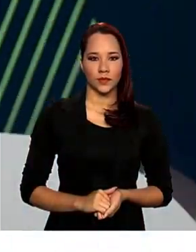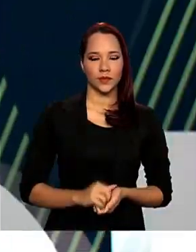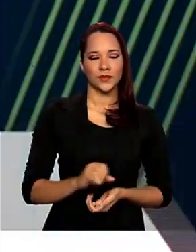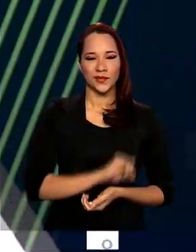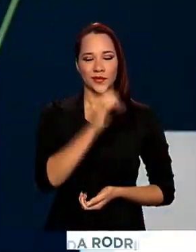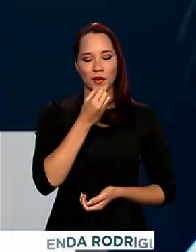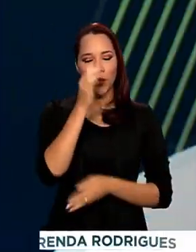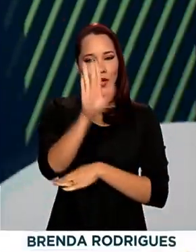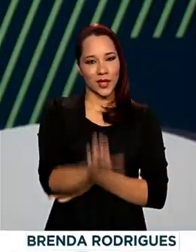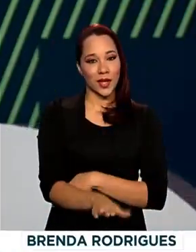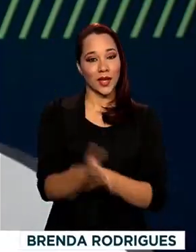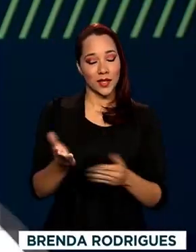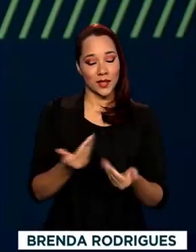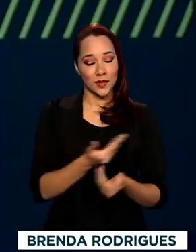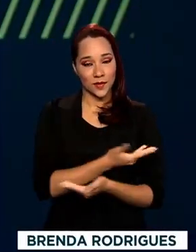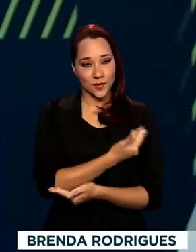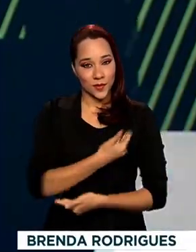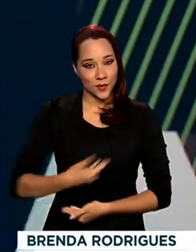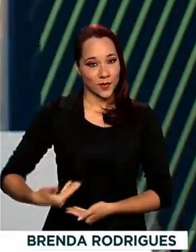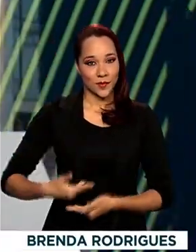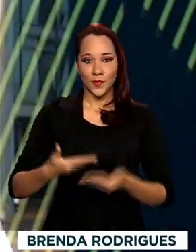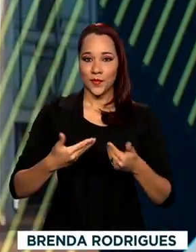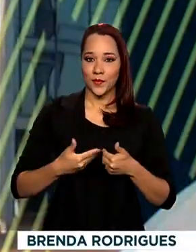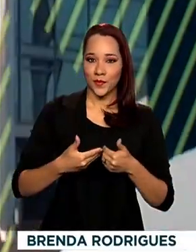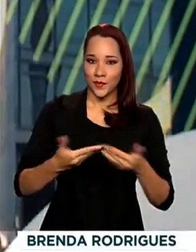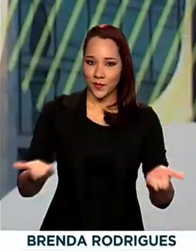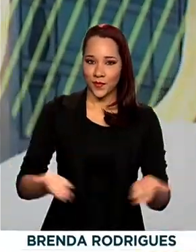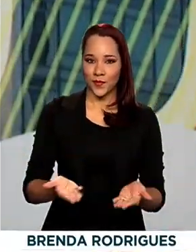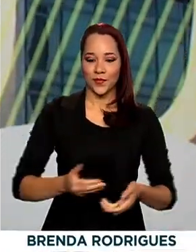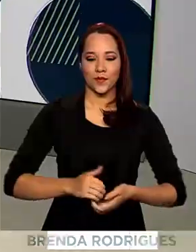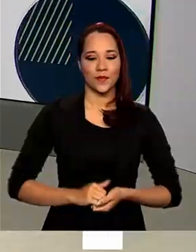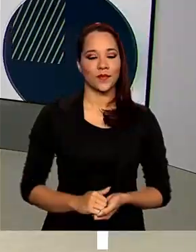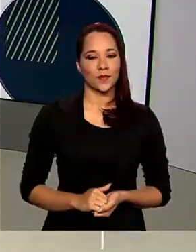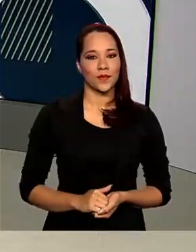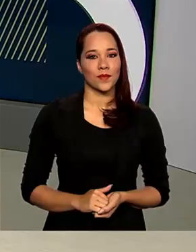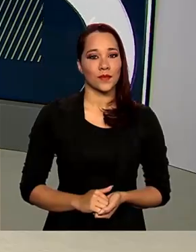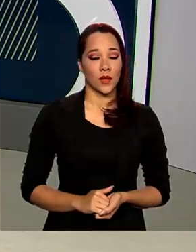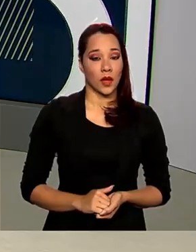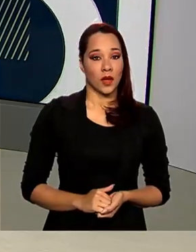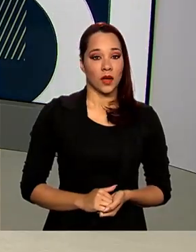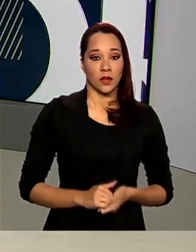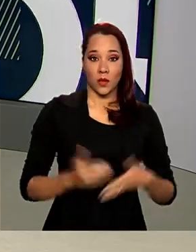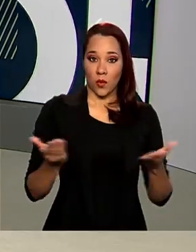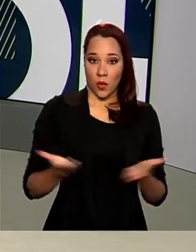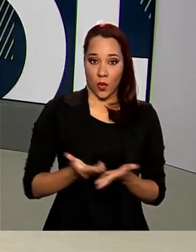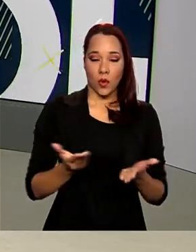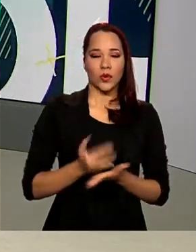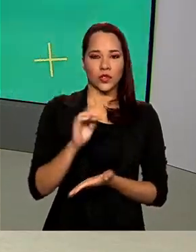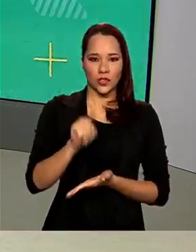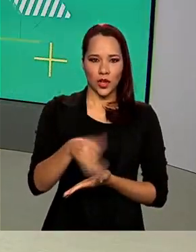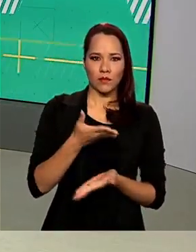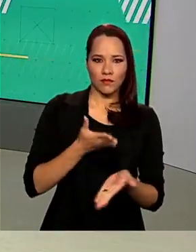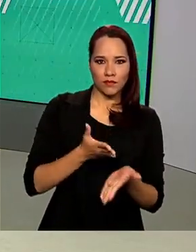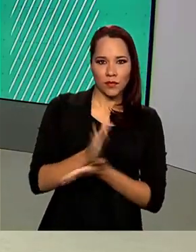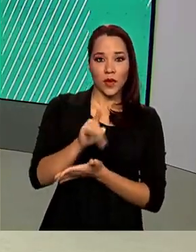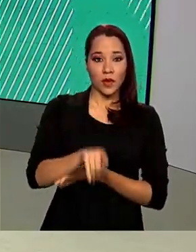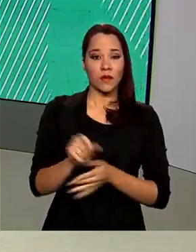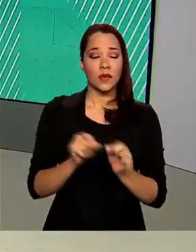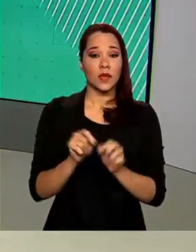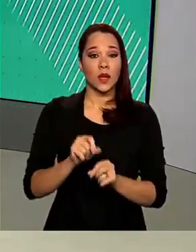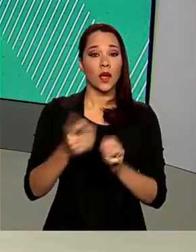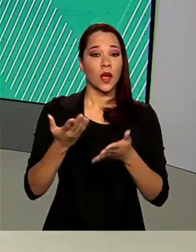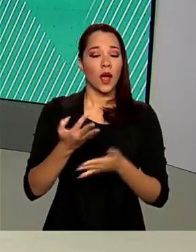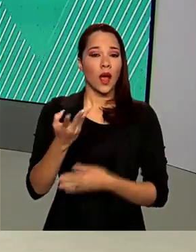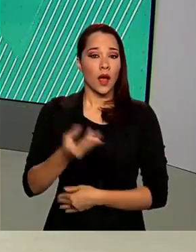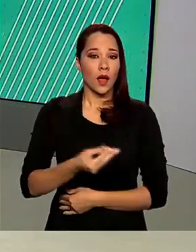Olá, boa tarde. Estamos de volta com mais uma edição do Governo Agora. A partir de hoje está autorizada a realização da prova